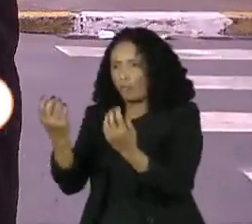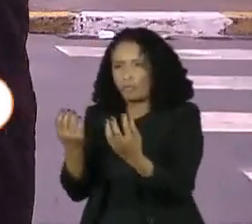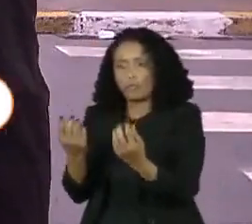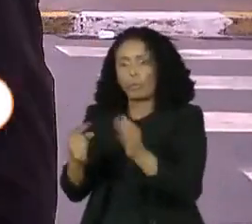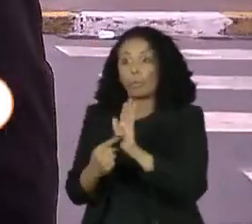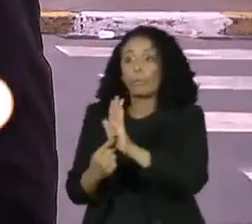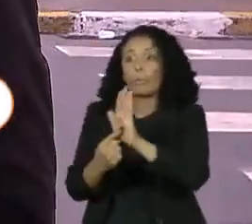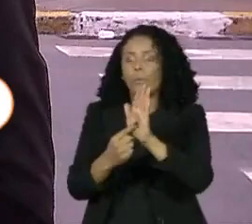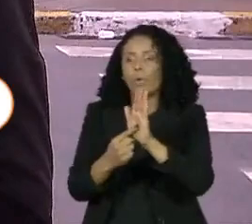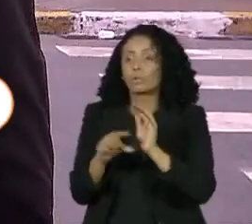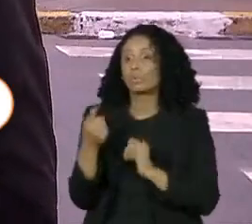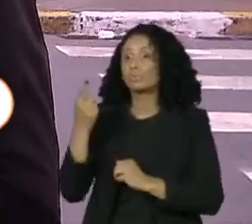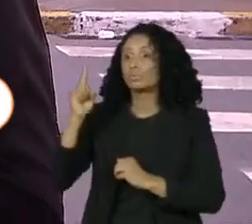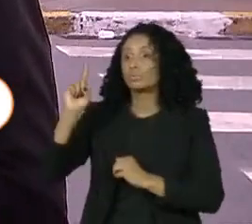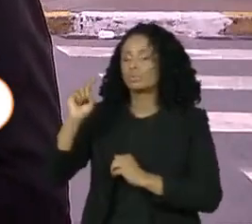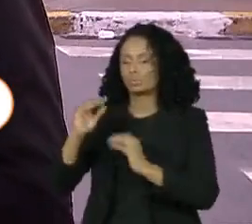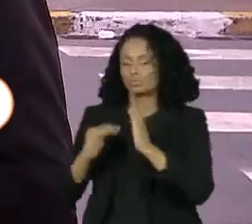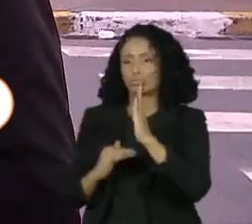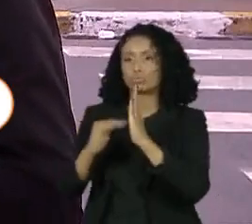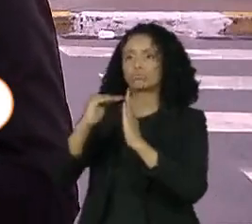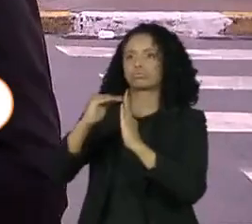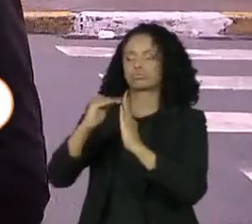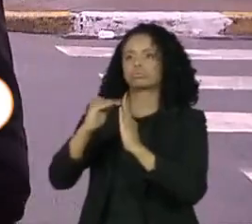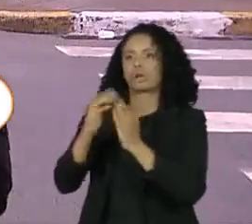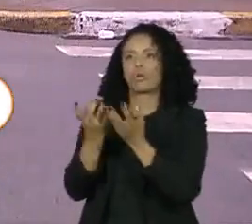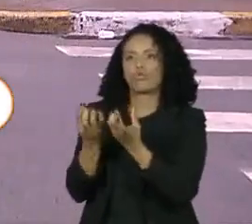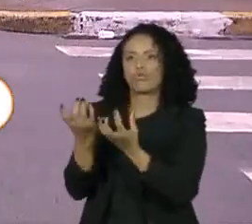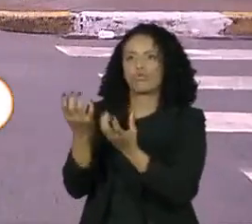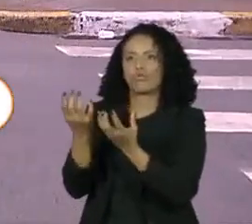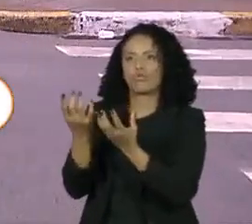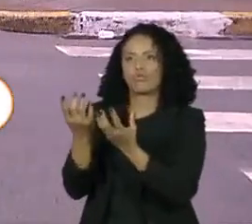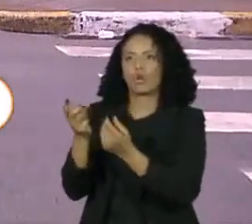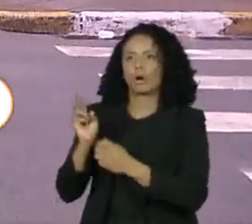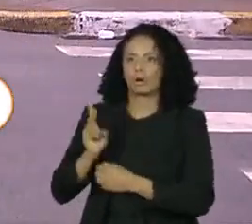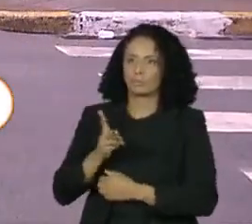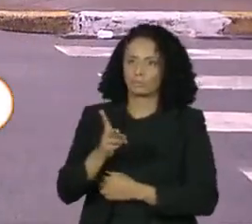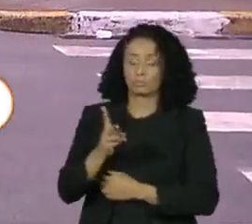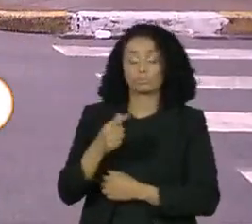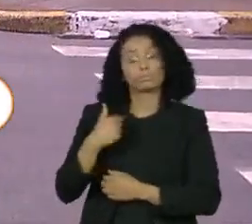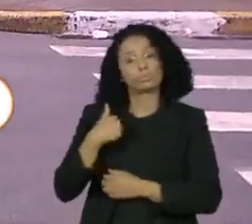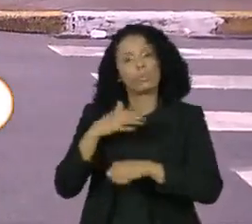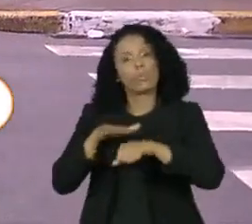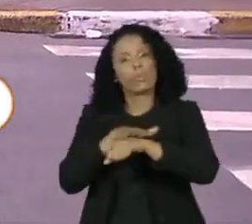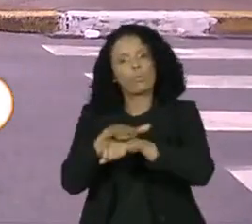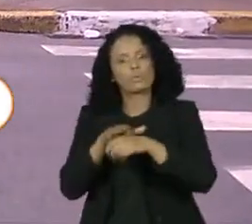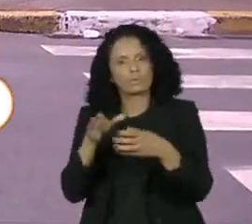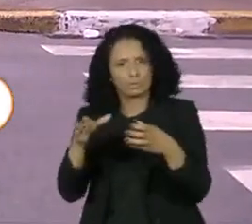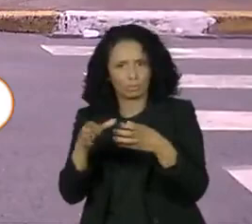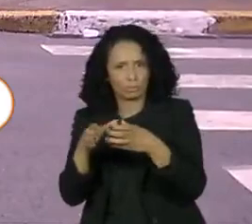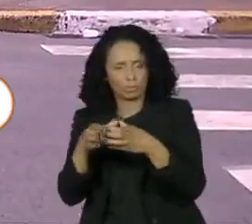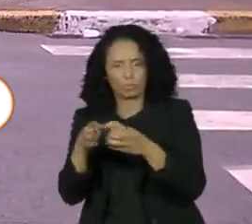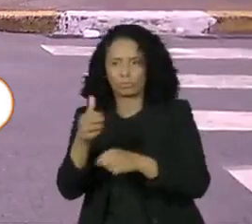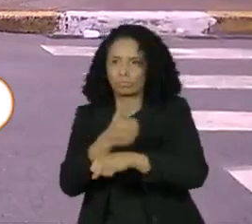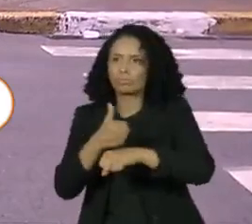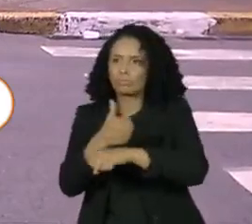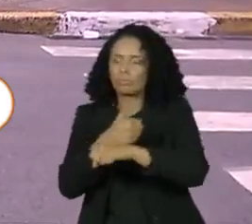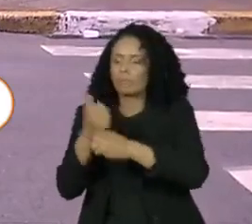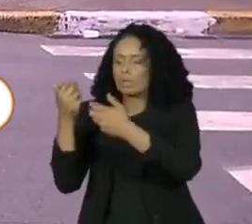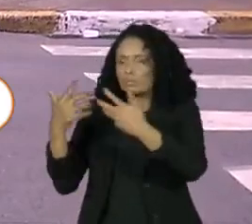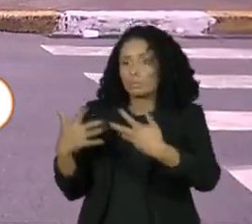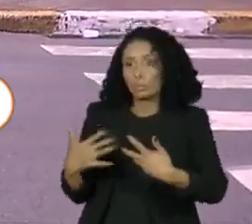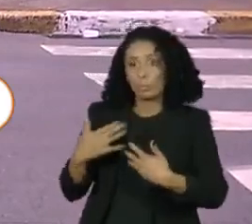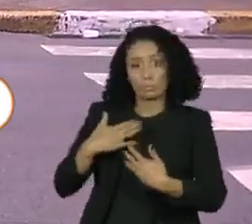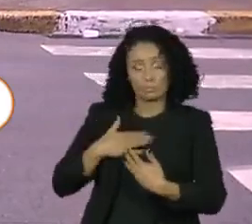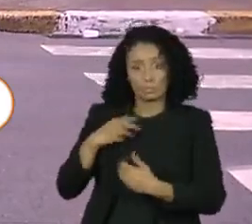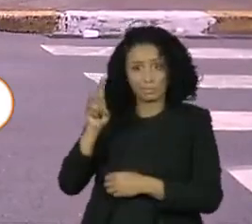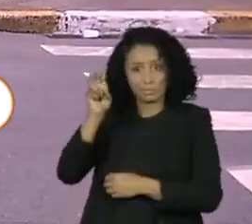principalmente lá no último andar do prédio. Eles continuam, inclusive, até agora. Conversei com alguns técnicos da Defesa Civil e eles me disseram que durante esta quinta